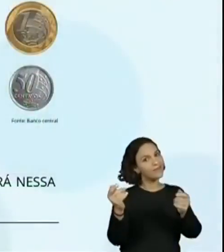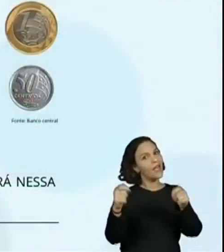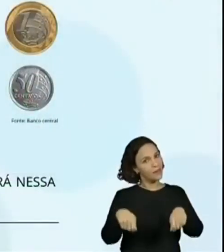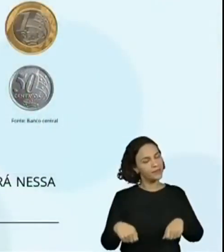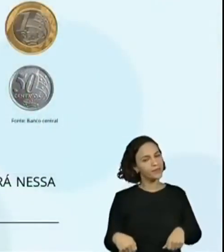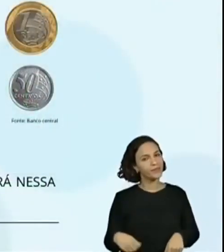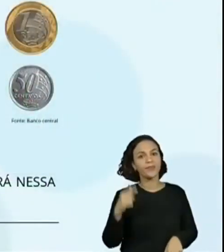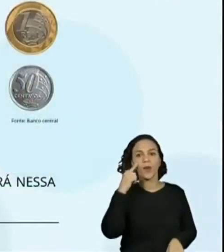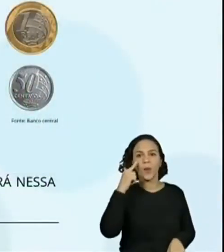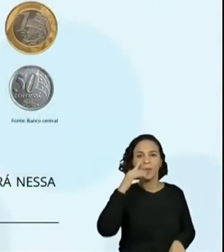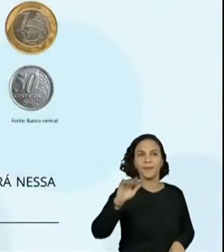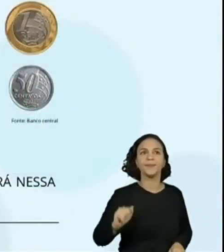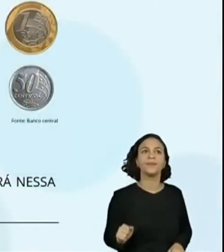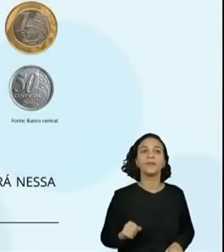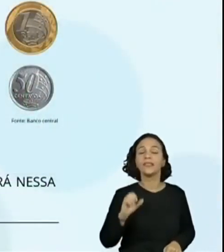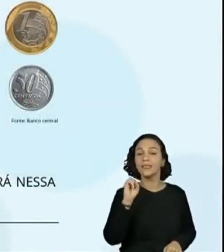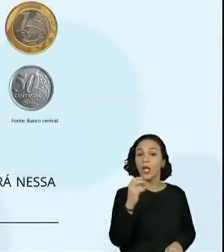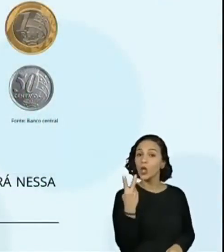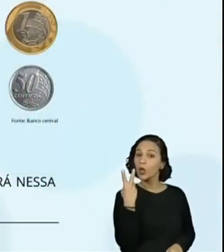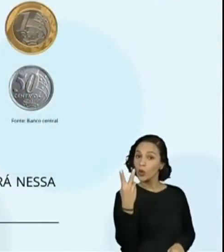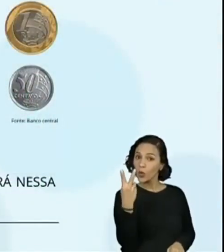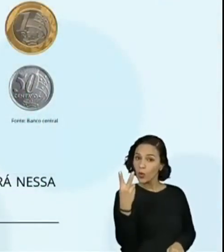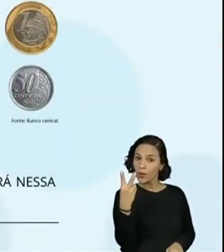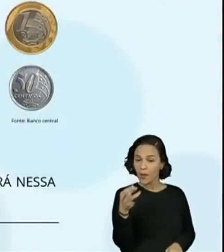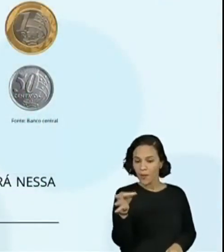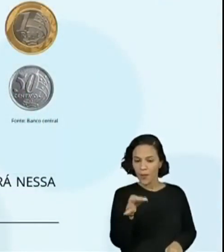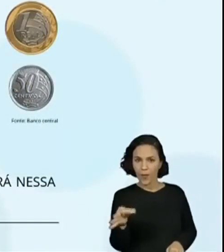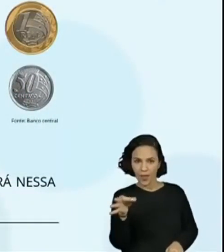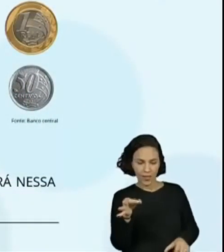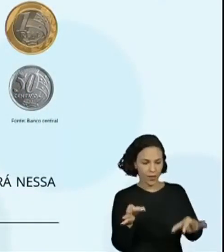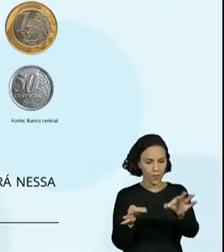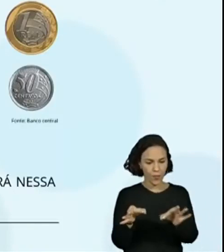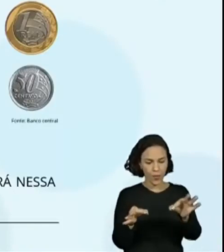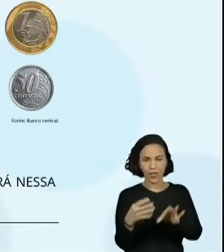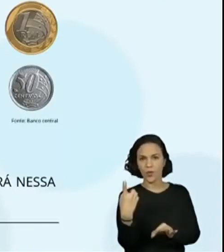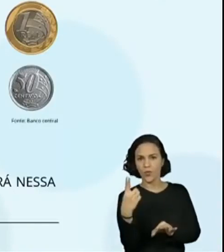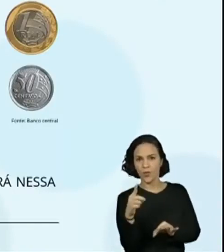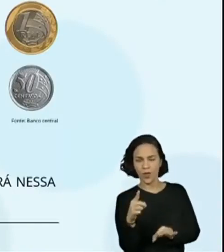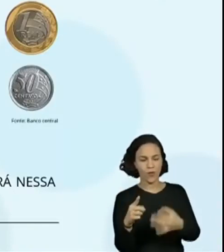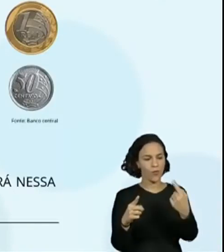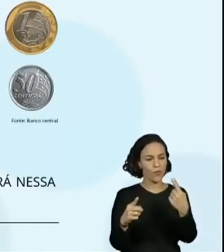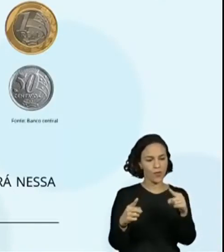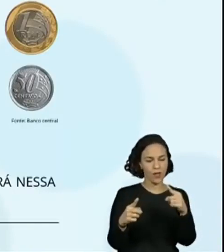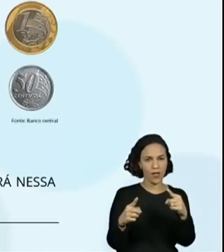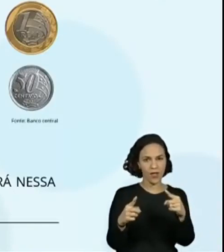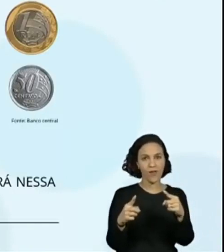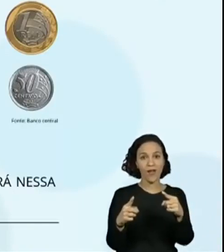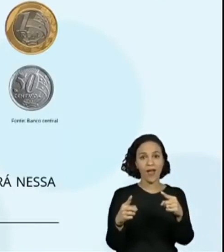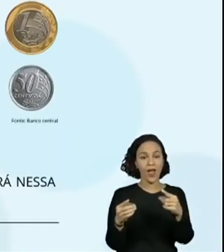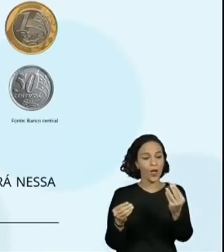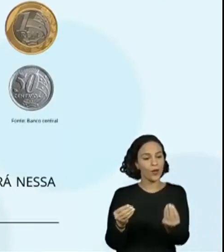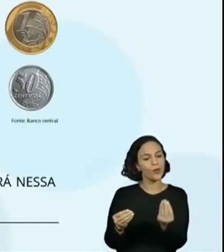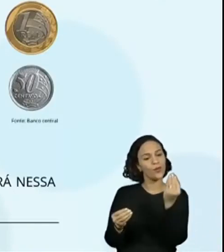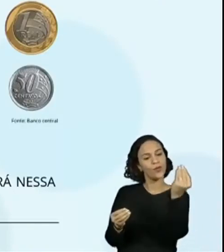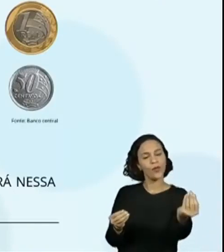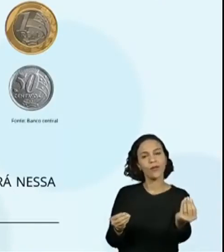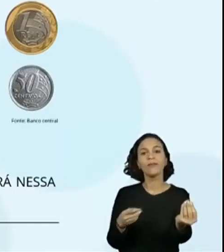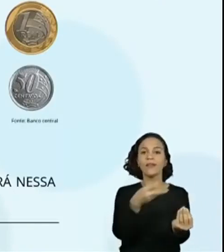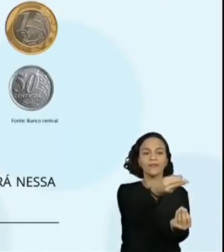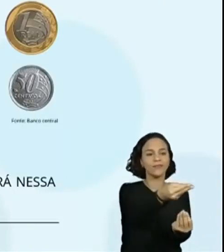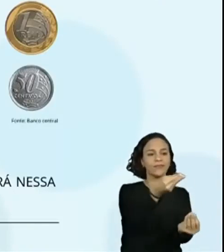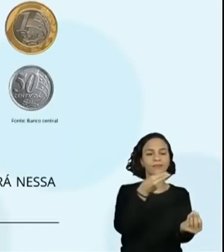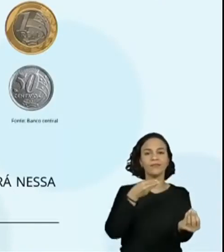eu juntar duas moedas de um real, eu vou ter dois